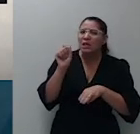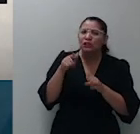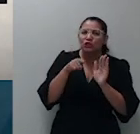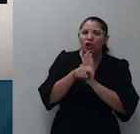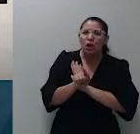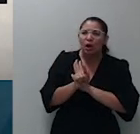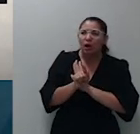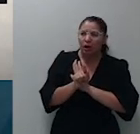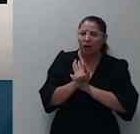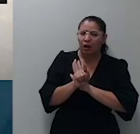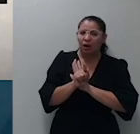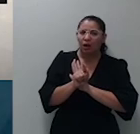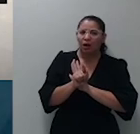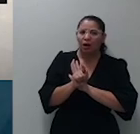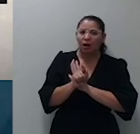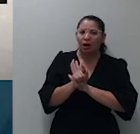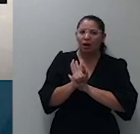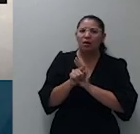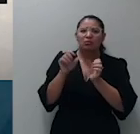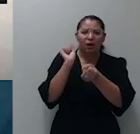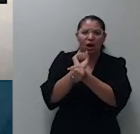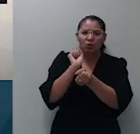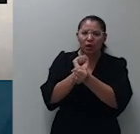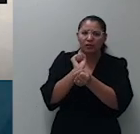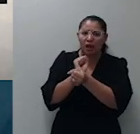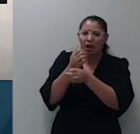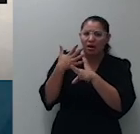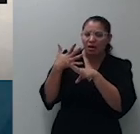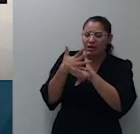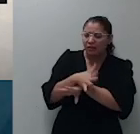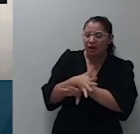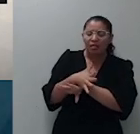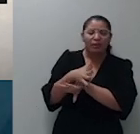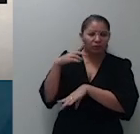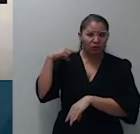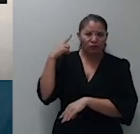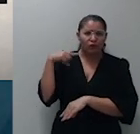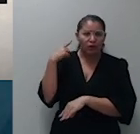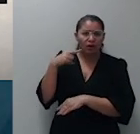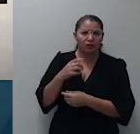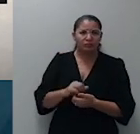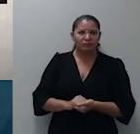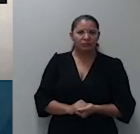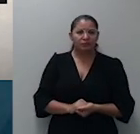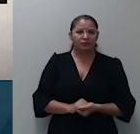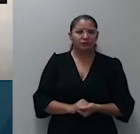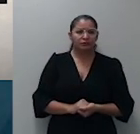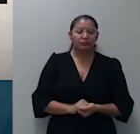Estamos aguardando só o ingresso do doutor Diogo. Certo. Ministro Salomão, se me permite,